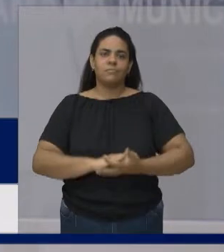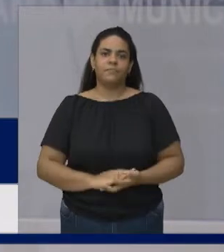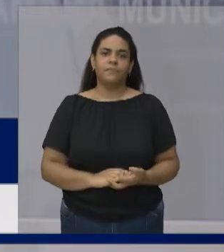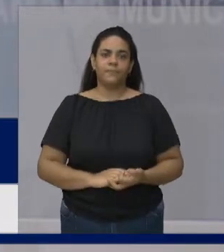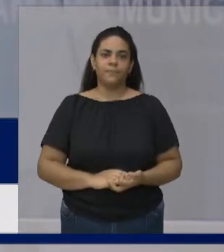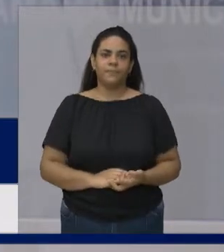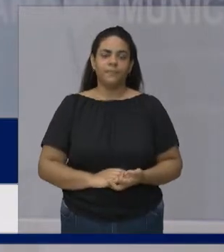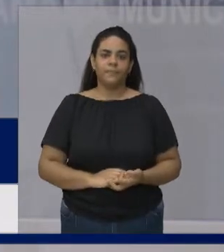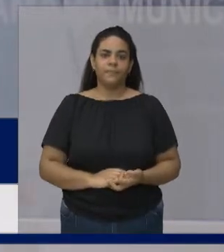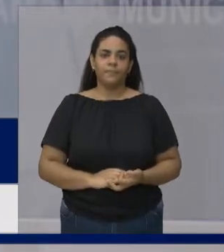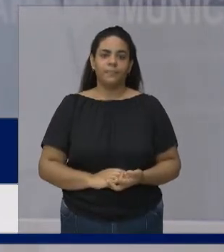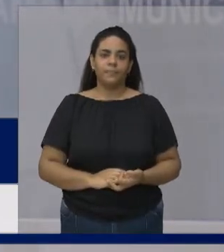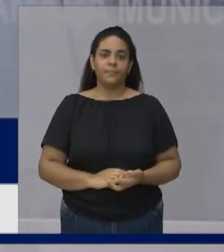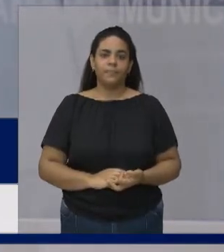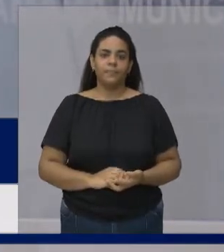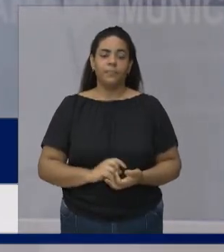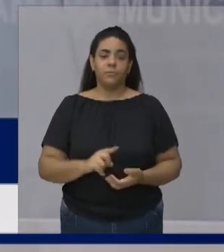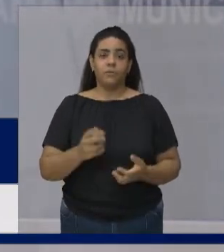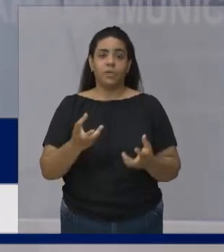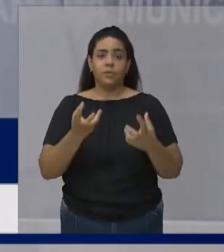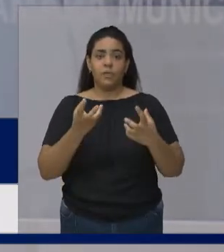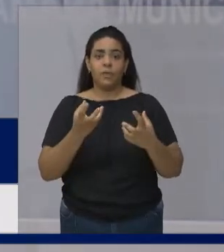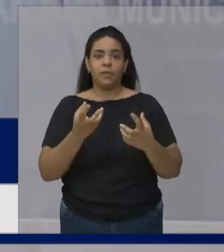Você faz a diferença